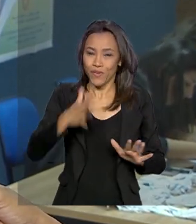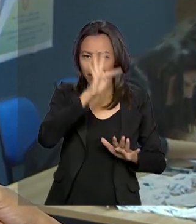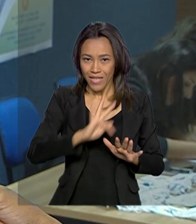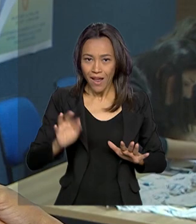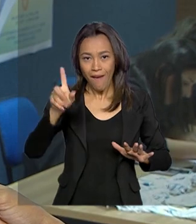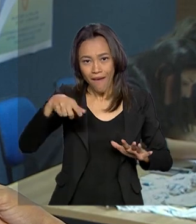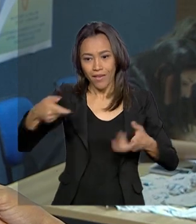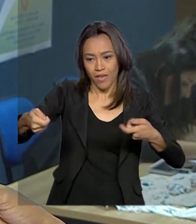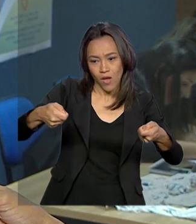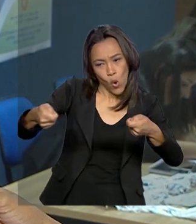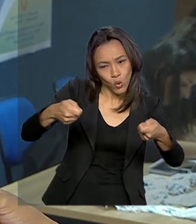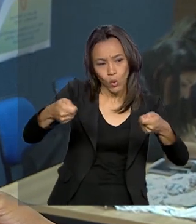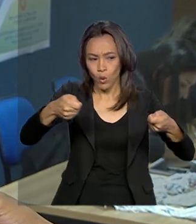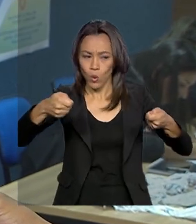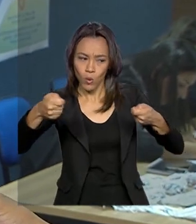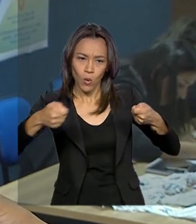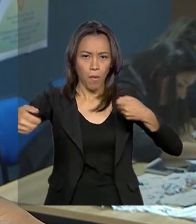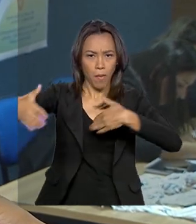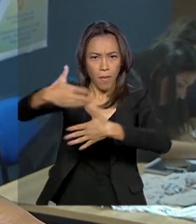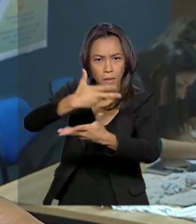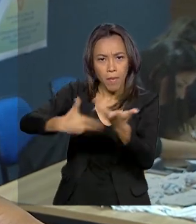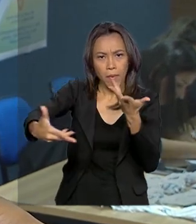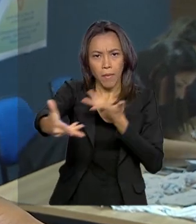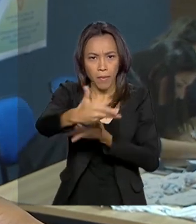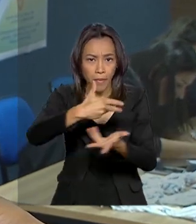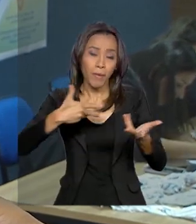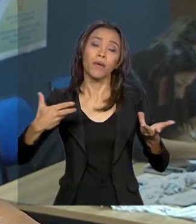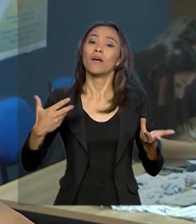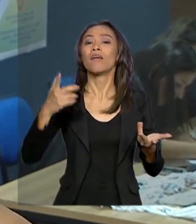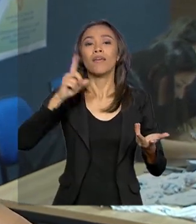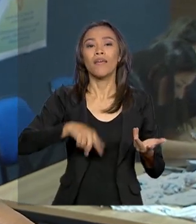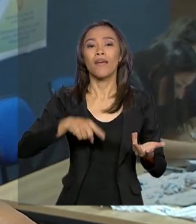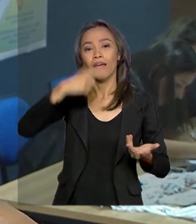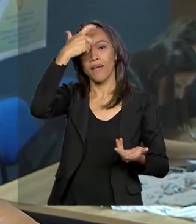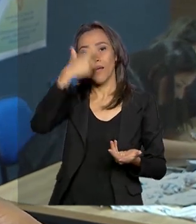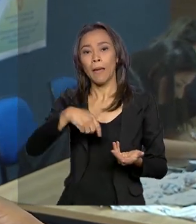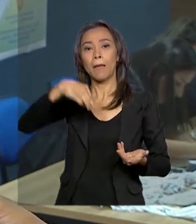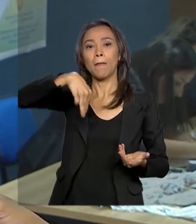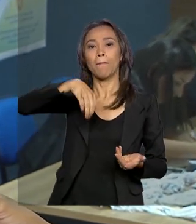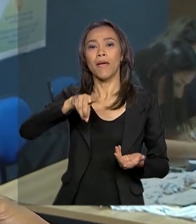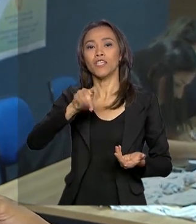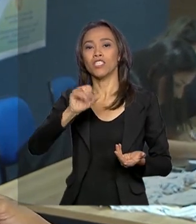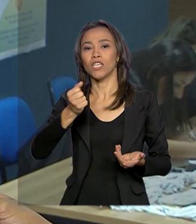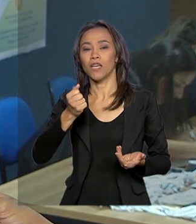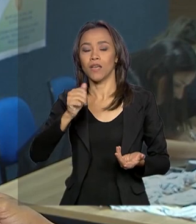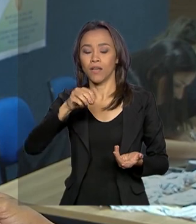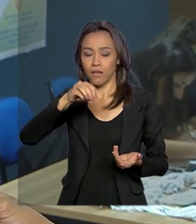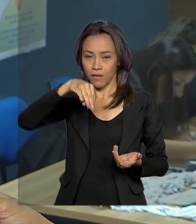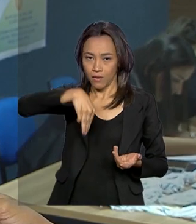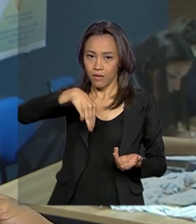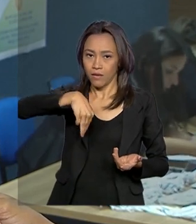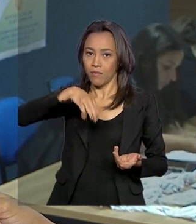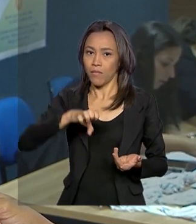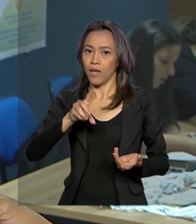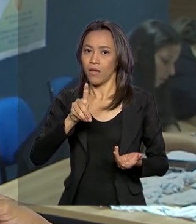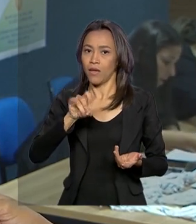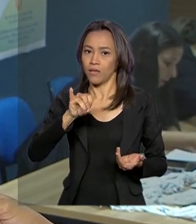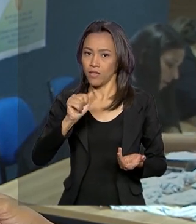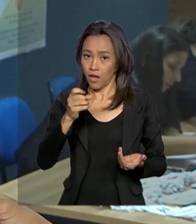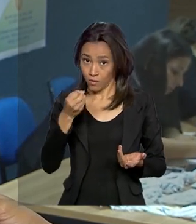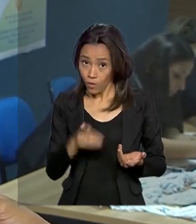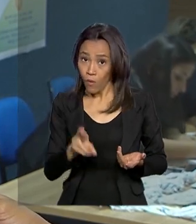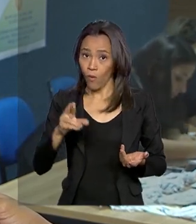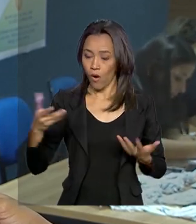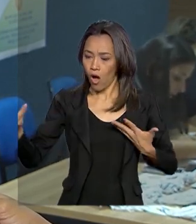pelo entendimento. A gente acha que construiu um papel de mediador do governo federal e isso dá tranquilidade para o setor. A gente tem diversas